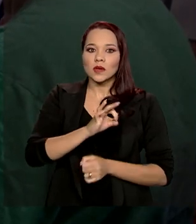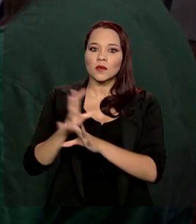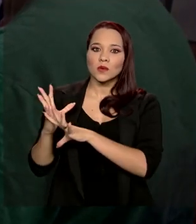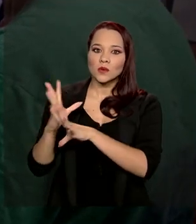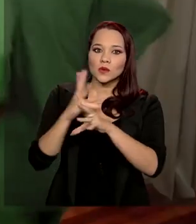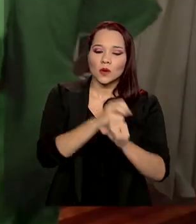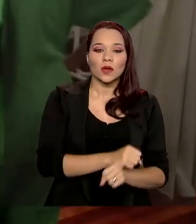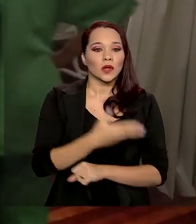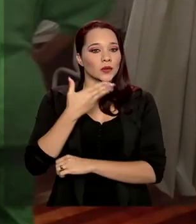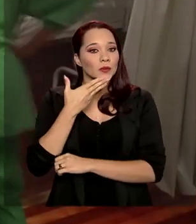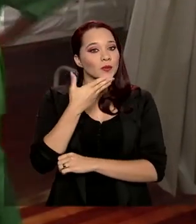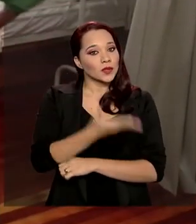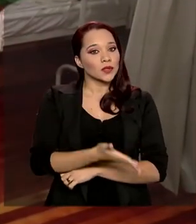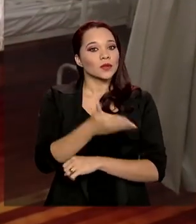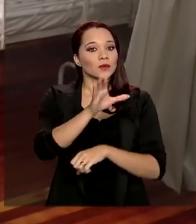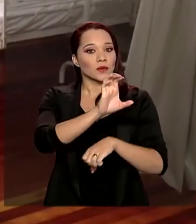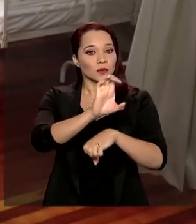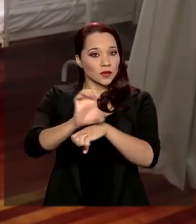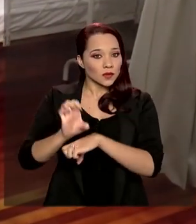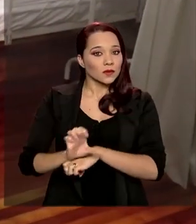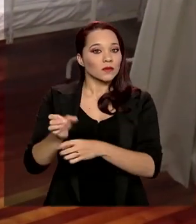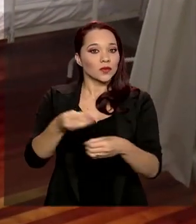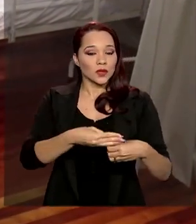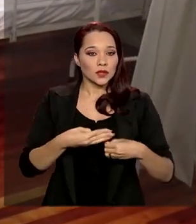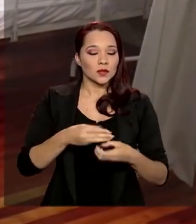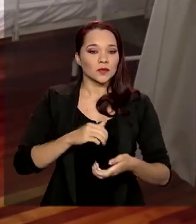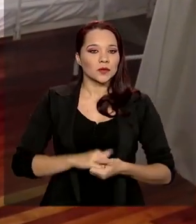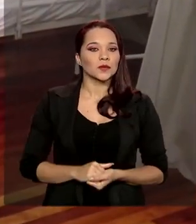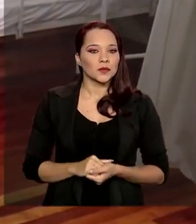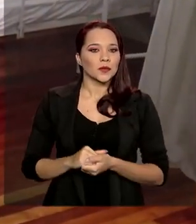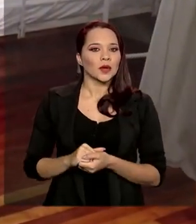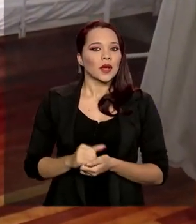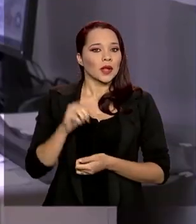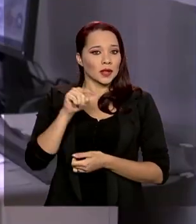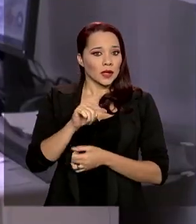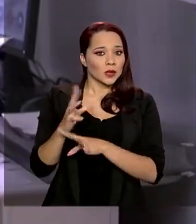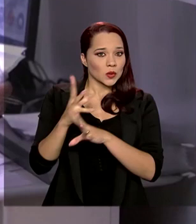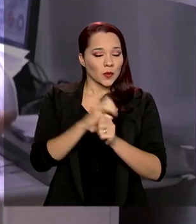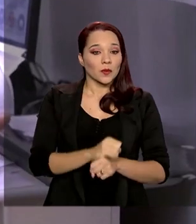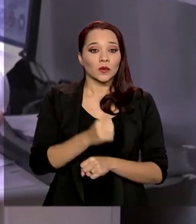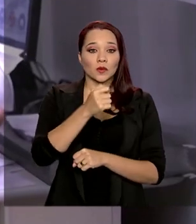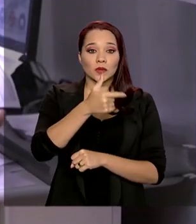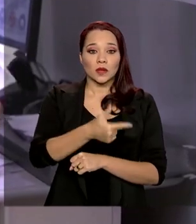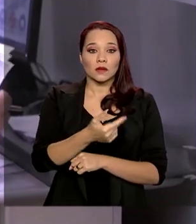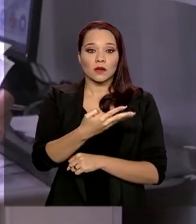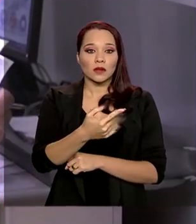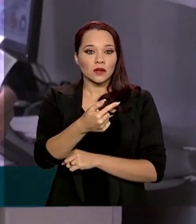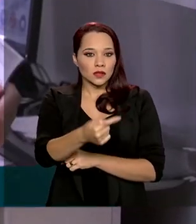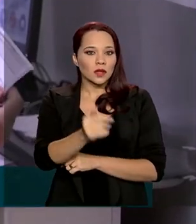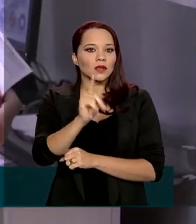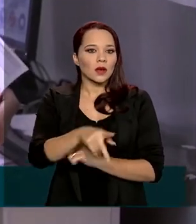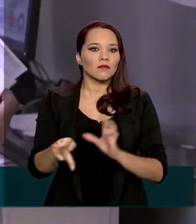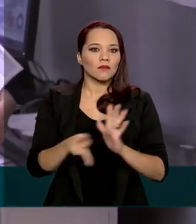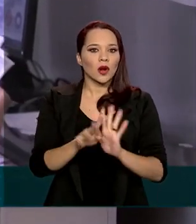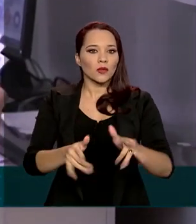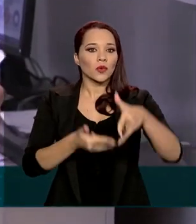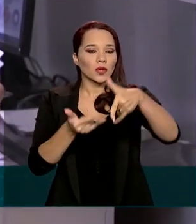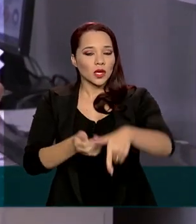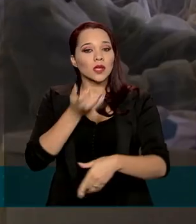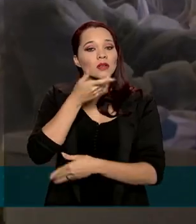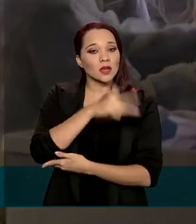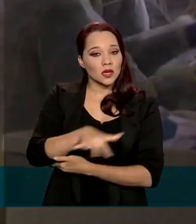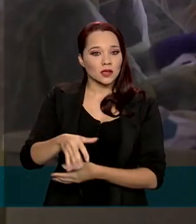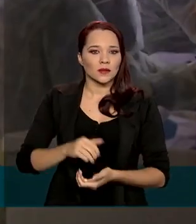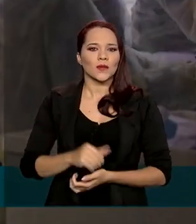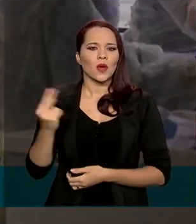total de solicitações feitas por estados e municípios. Desse total, 247 são de UTI pediátrica.